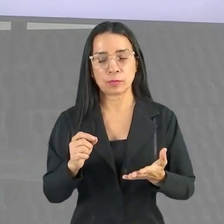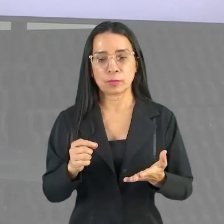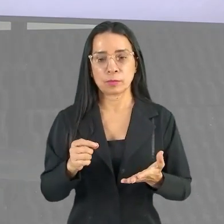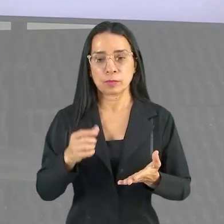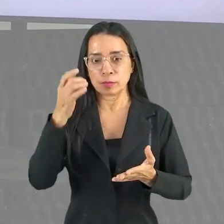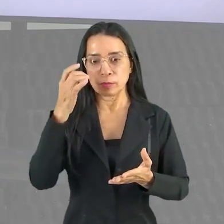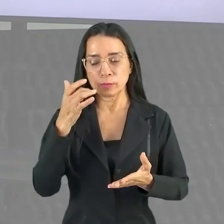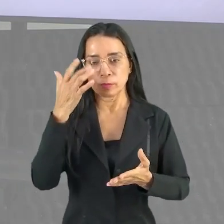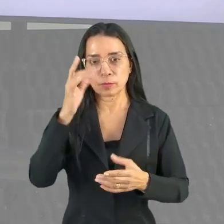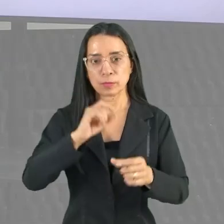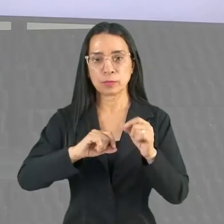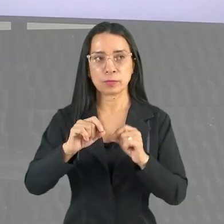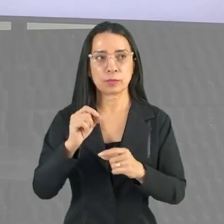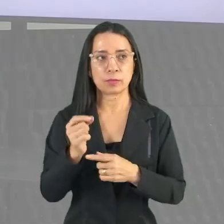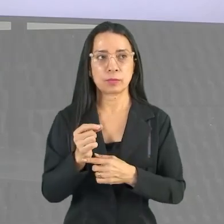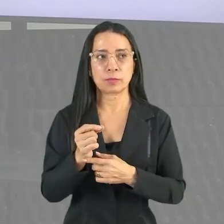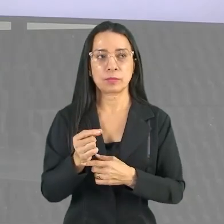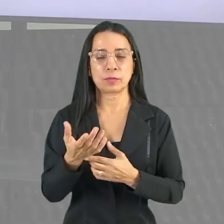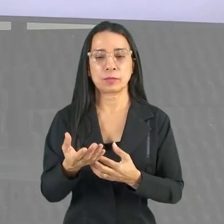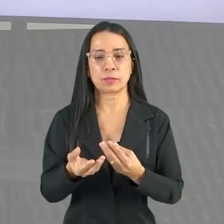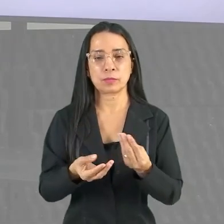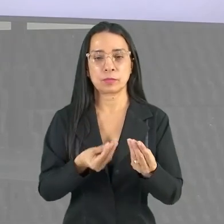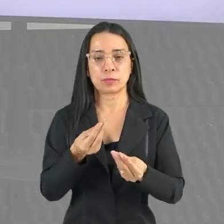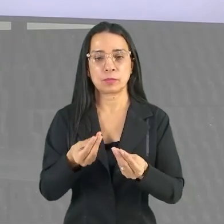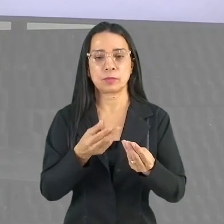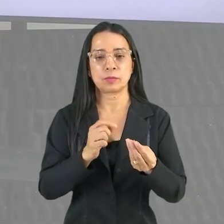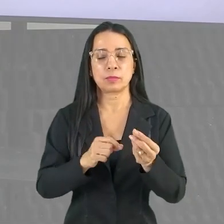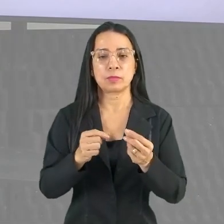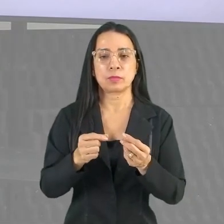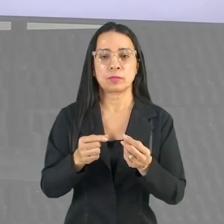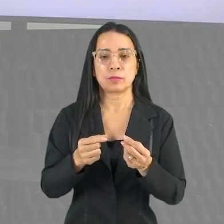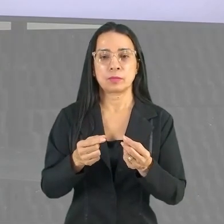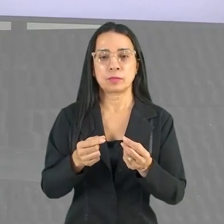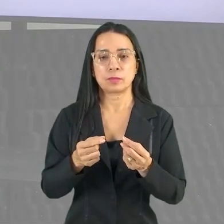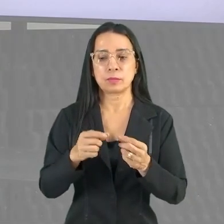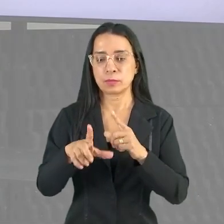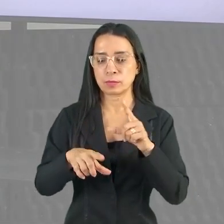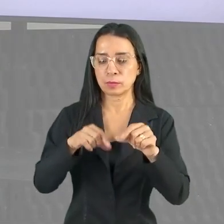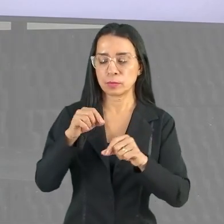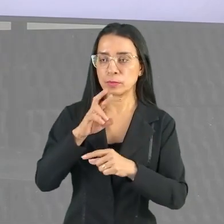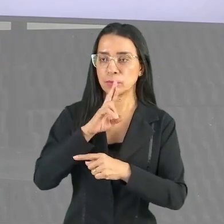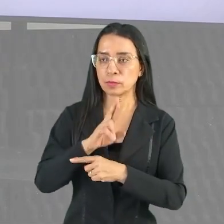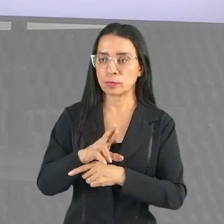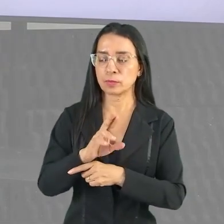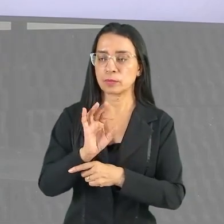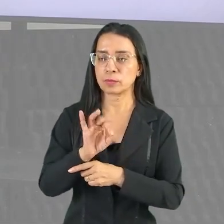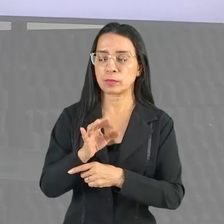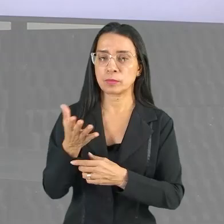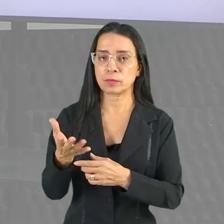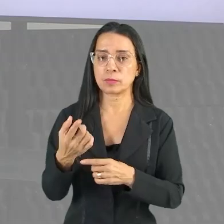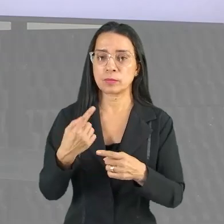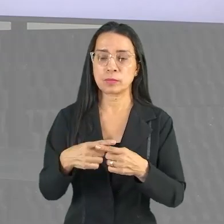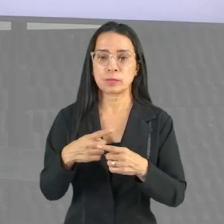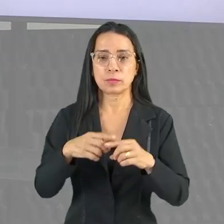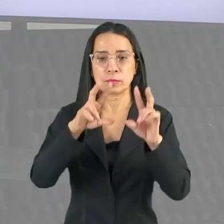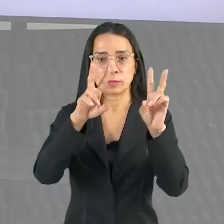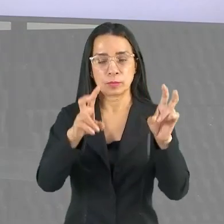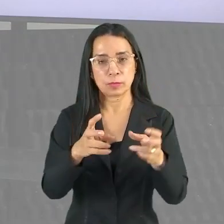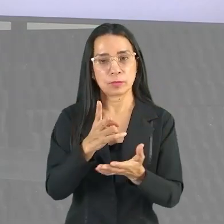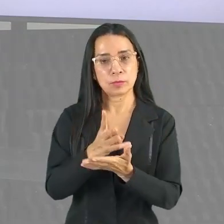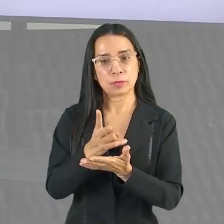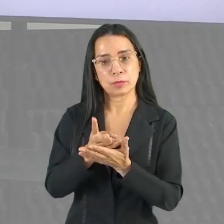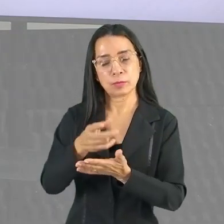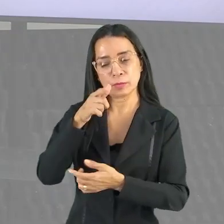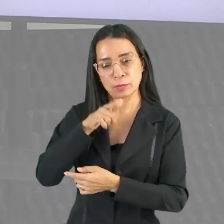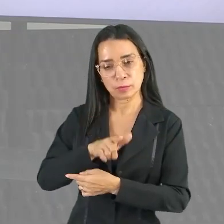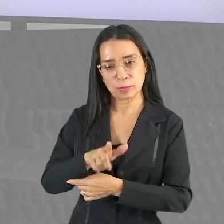facilitará a tomada de decisão na escolha das respostas correta. Porque os temas, eles sempre se